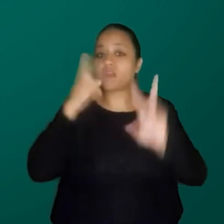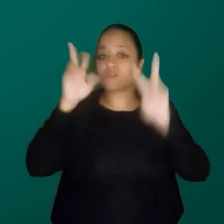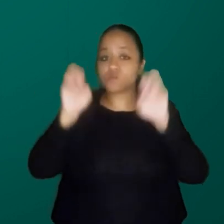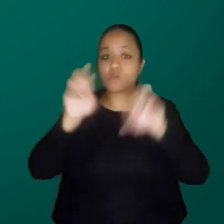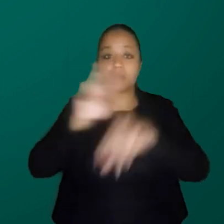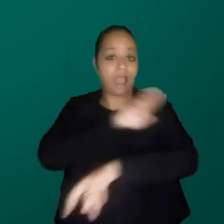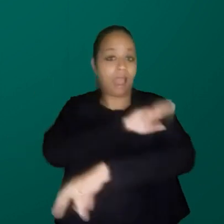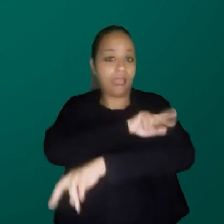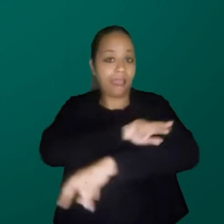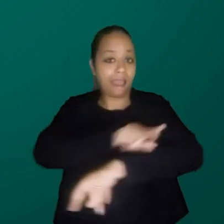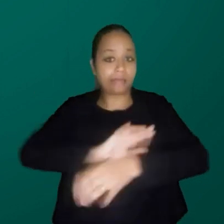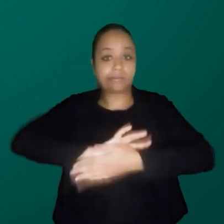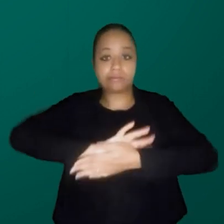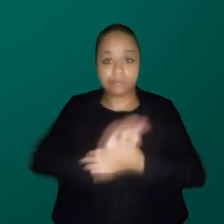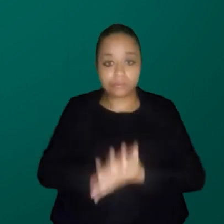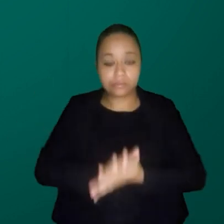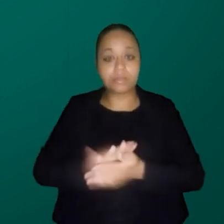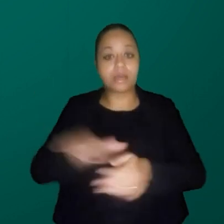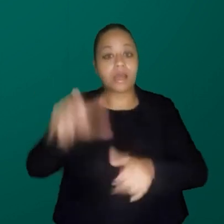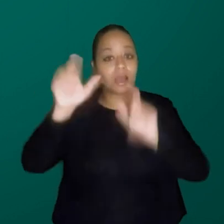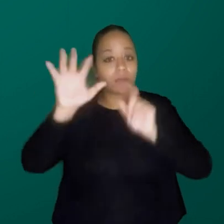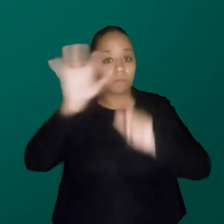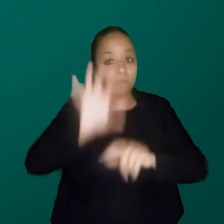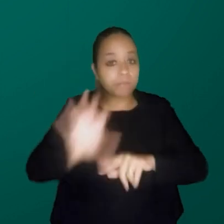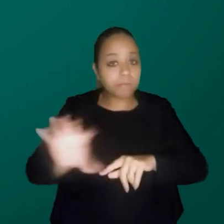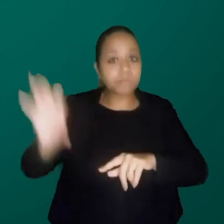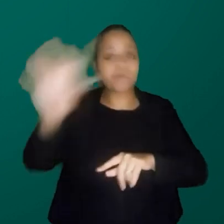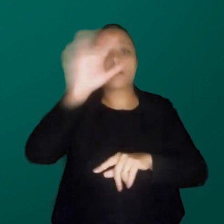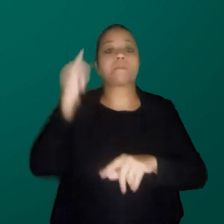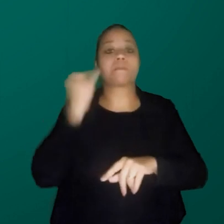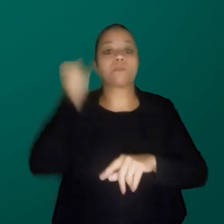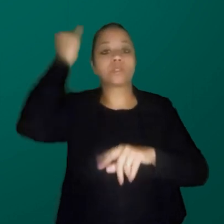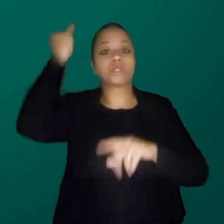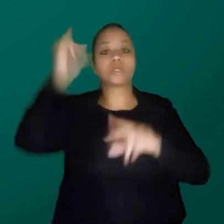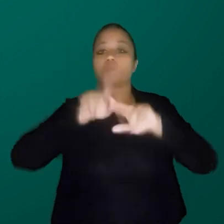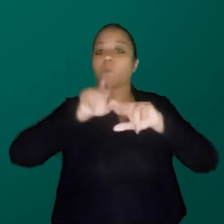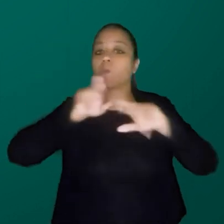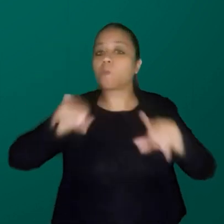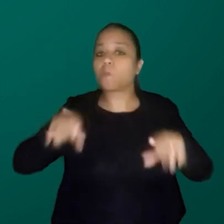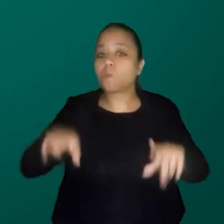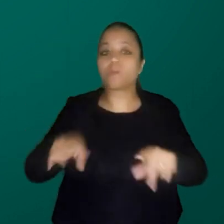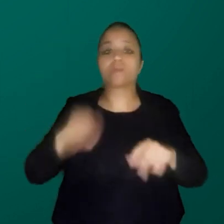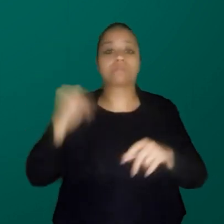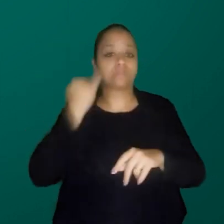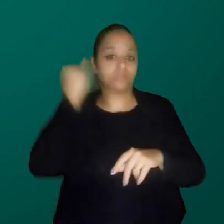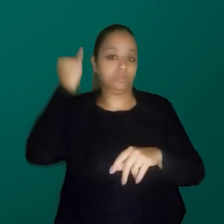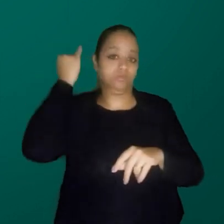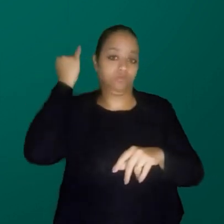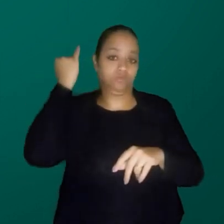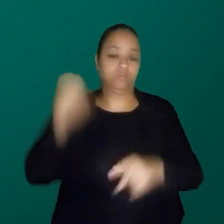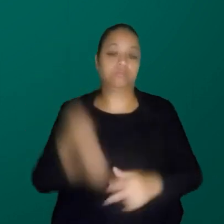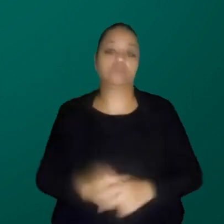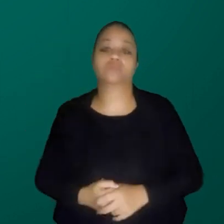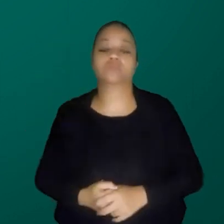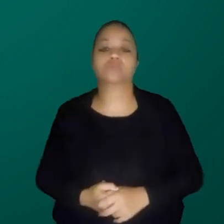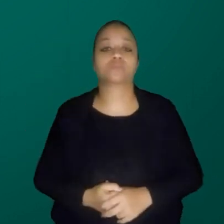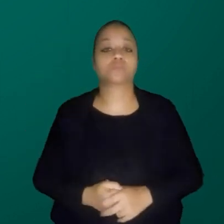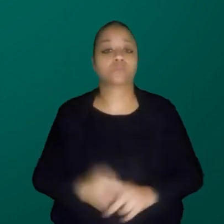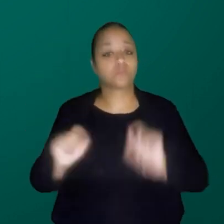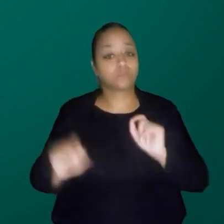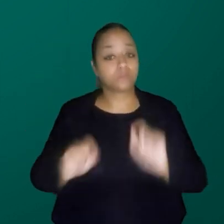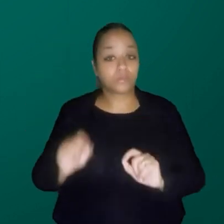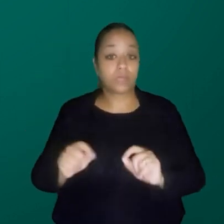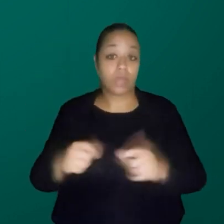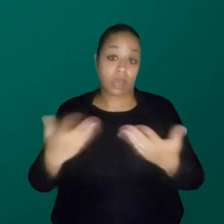fundamental. A questão regional que é fundamental. E todas as questões de diversidade são fundamentais. Bem,